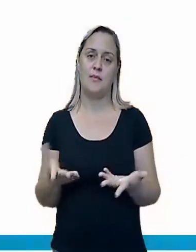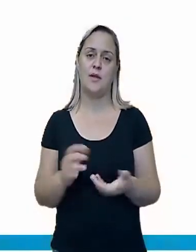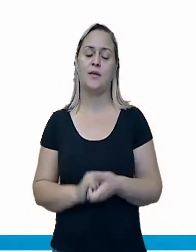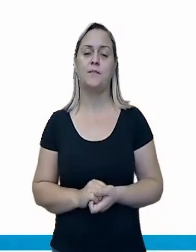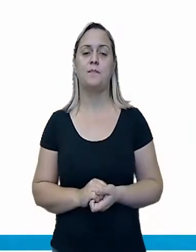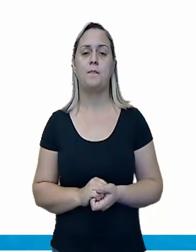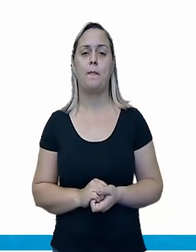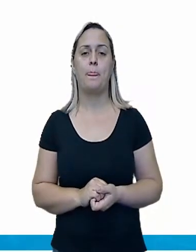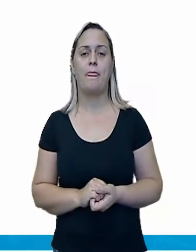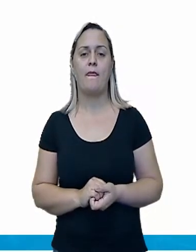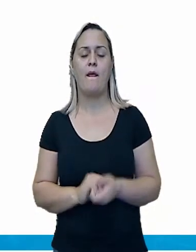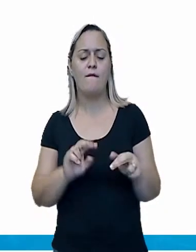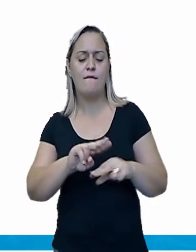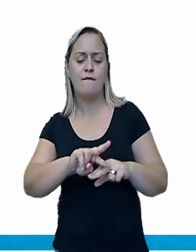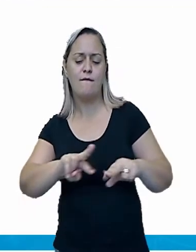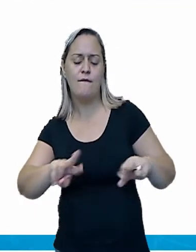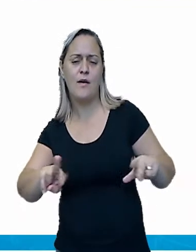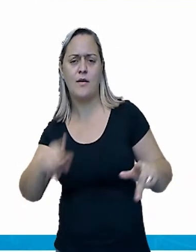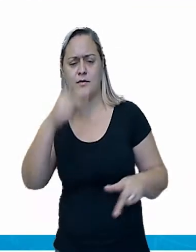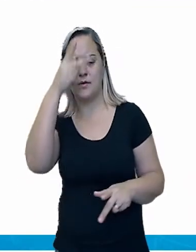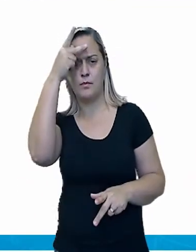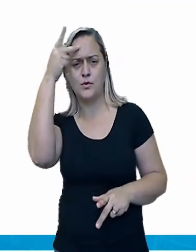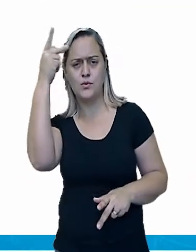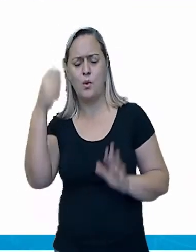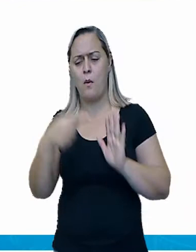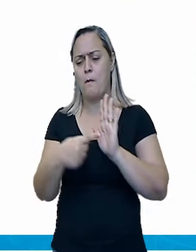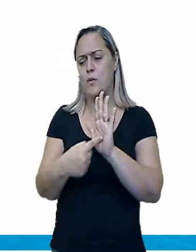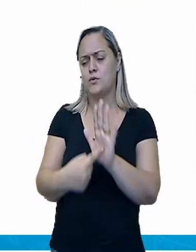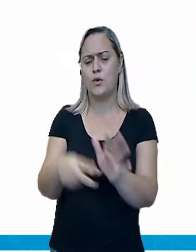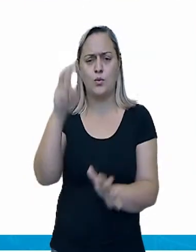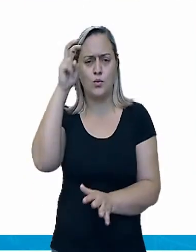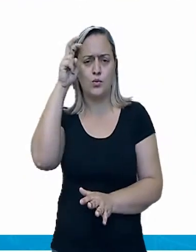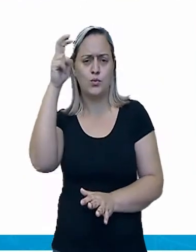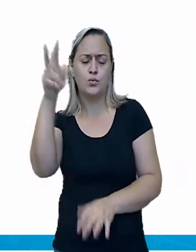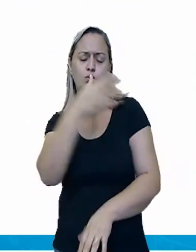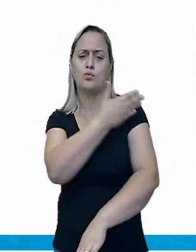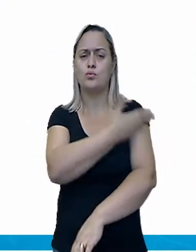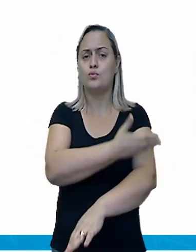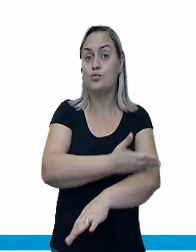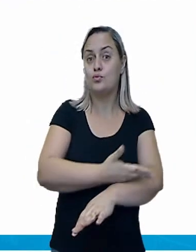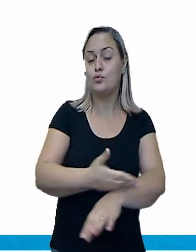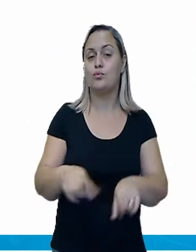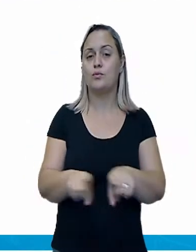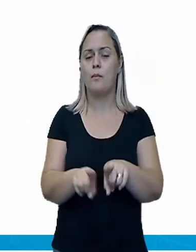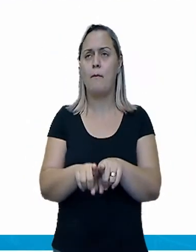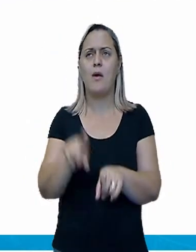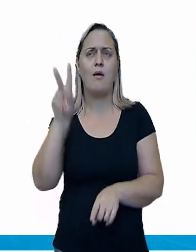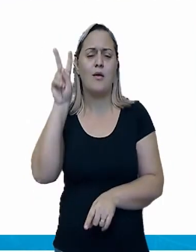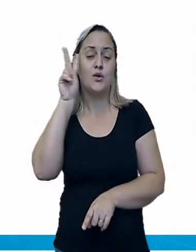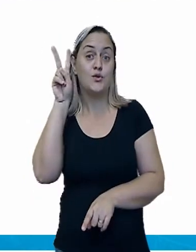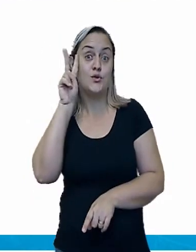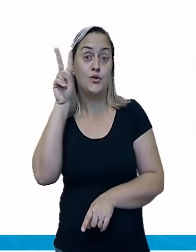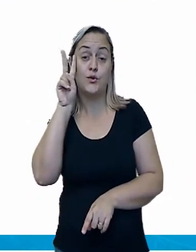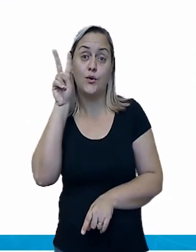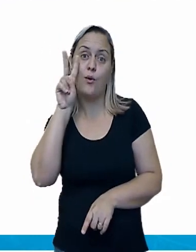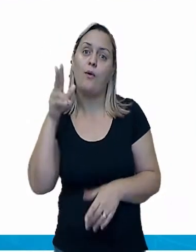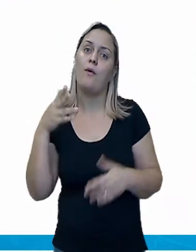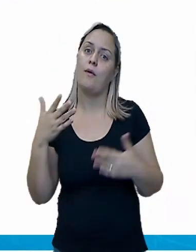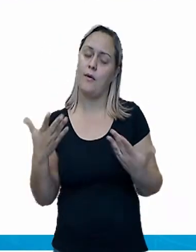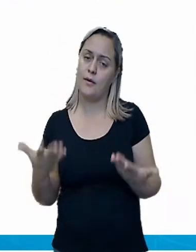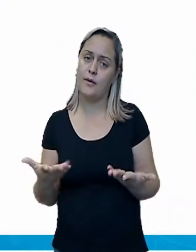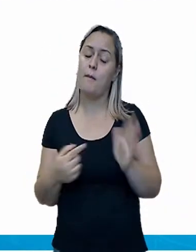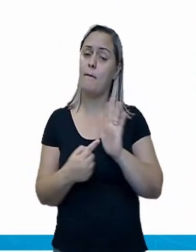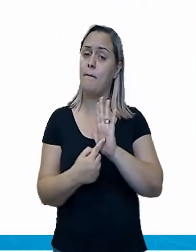pessoas, retratando costumes, culturas, a história, né, vivenciada. Então, a fotografia